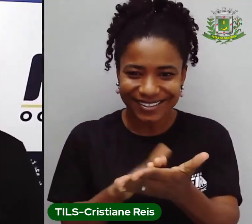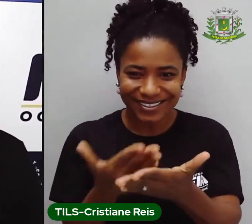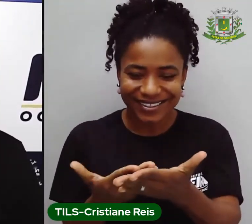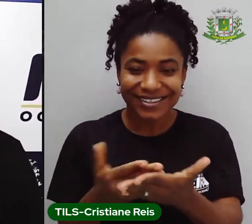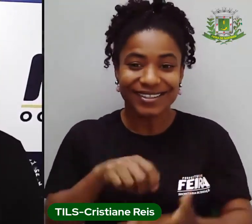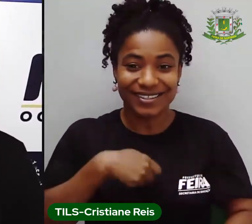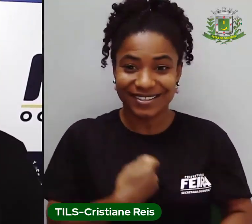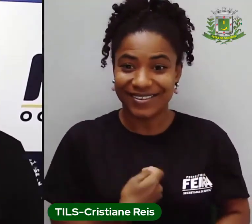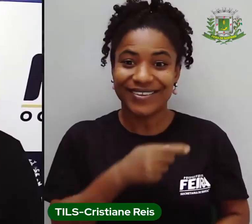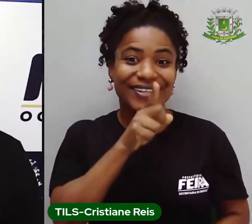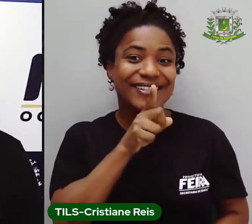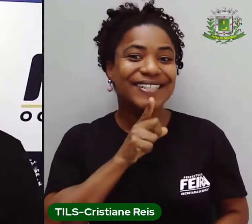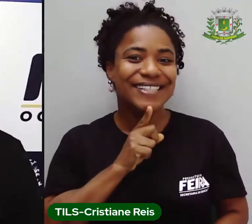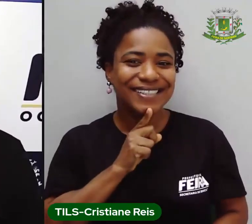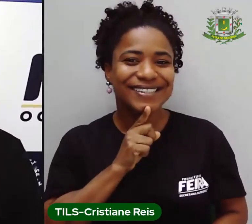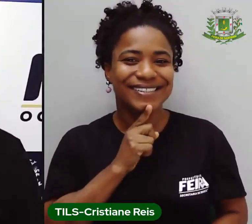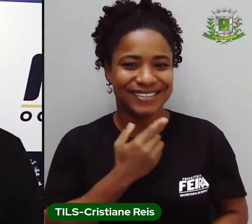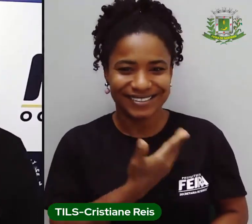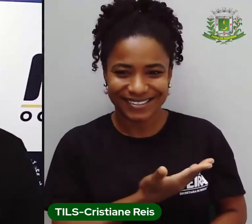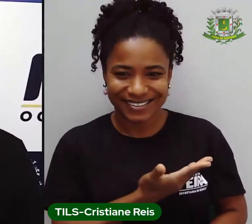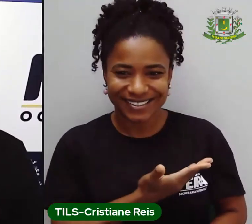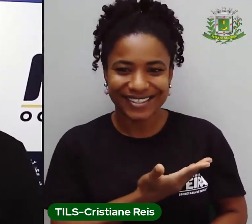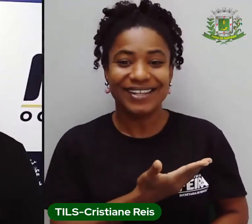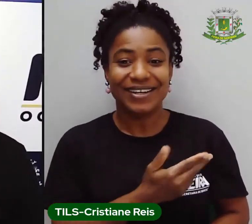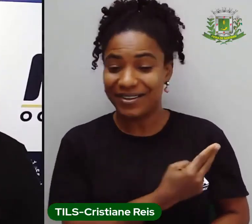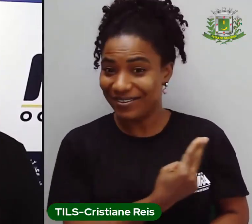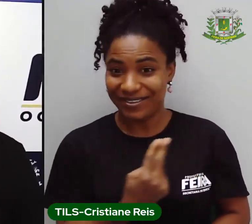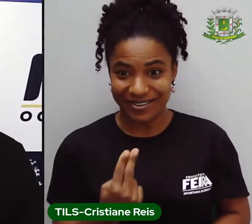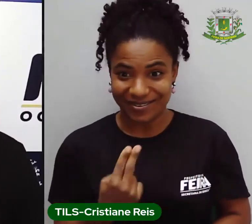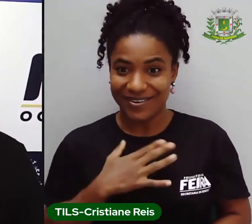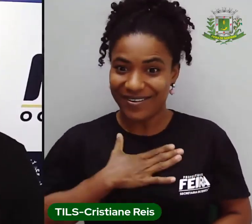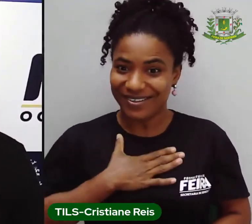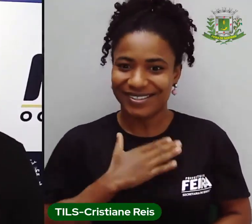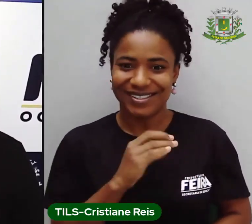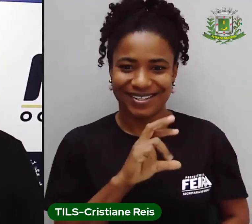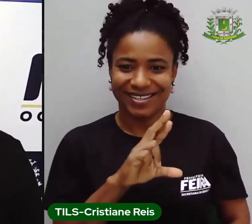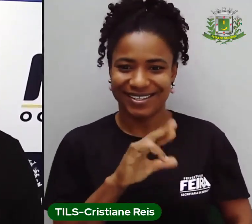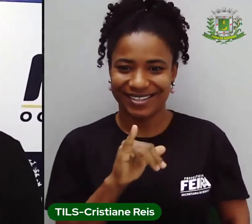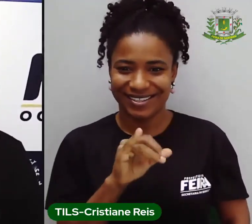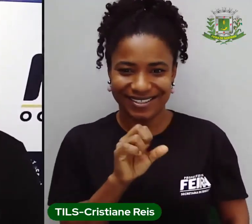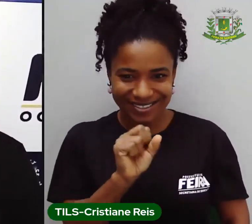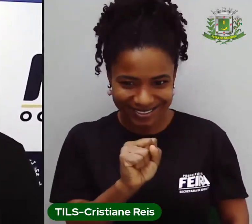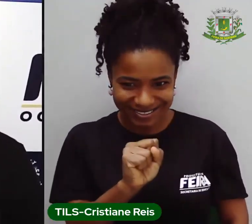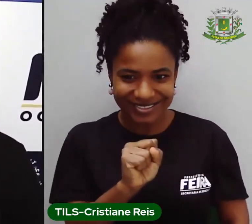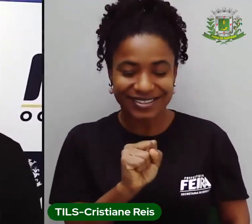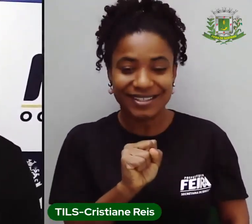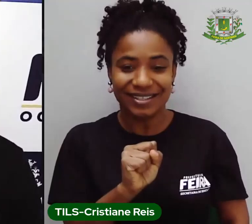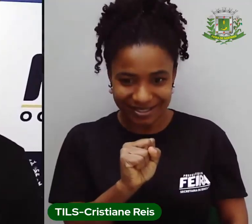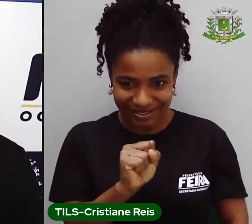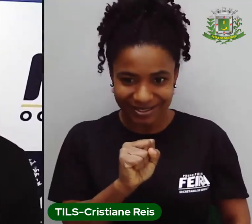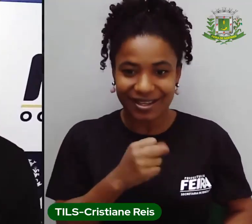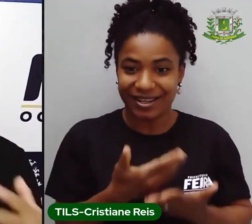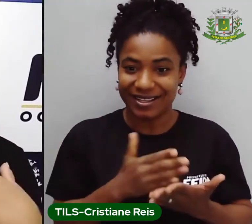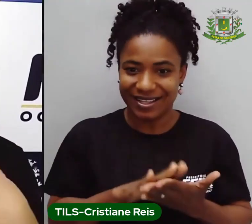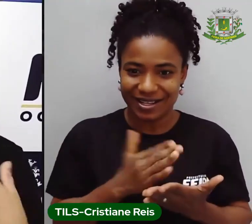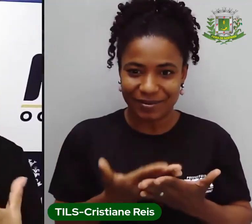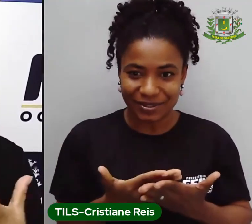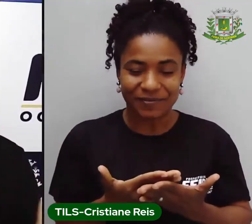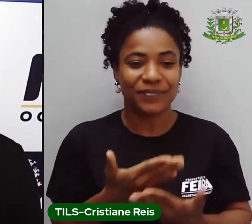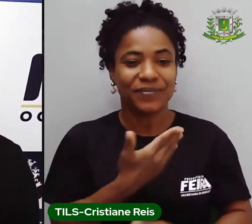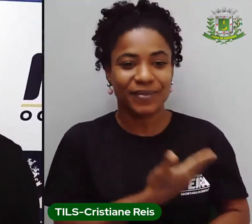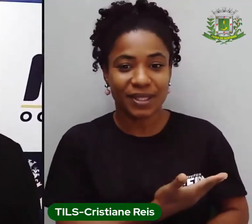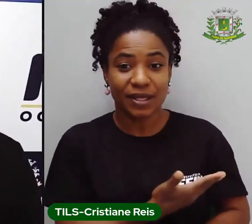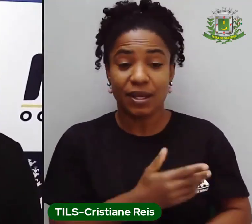Bom, a nossa intérprete, né, Cris? Vamos lá, deixa eu fazer minha autodescrição. Eu sou negra, tenho os cabelos